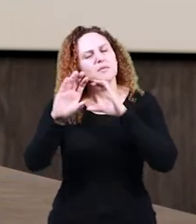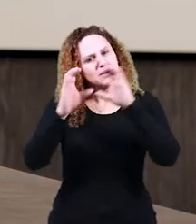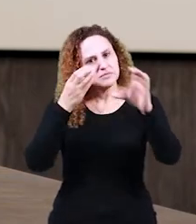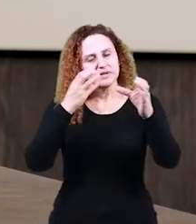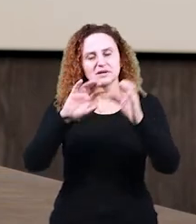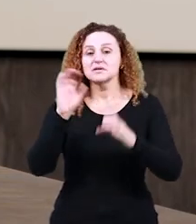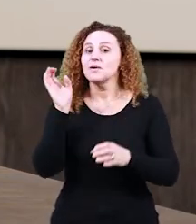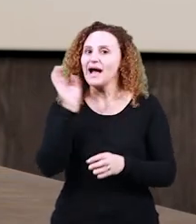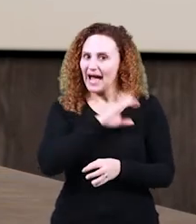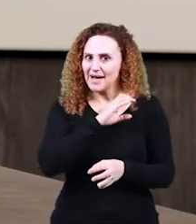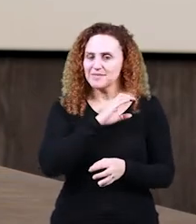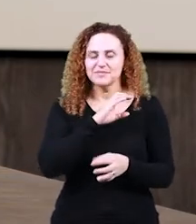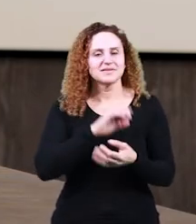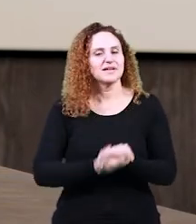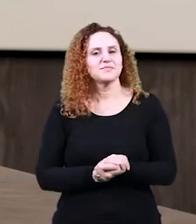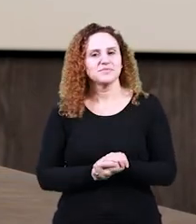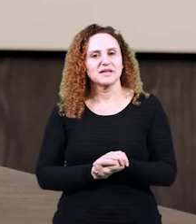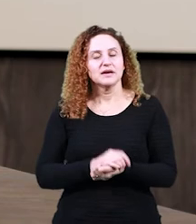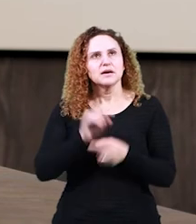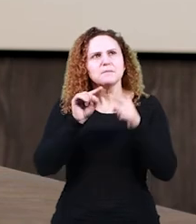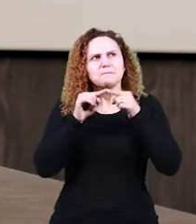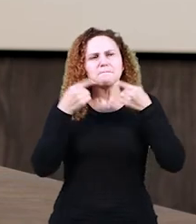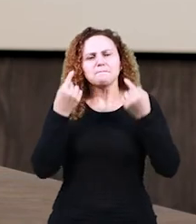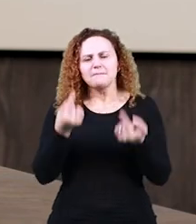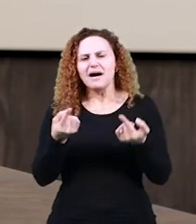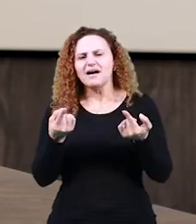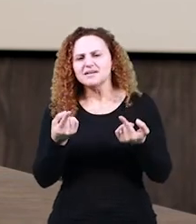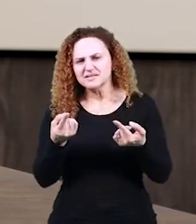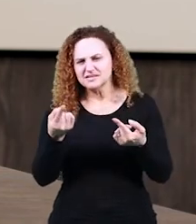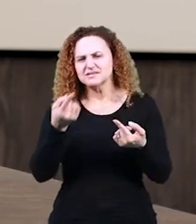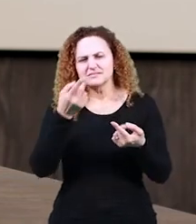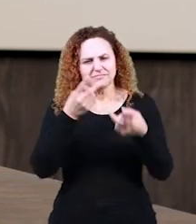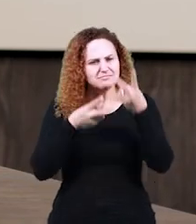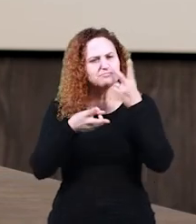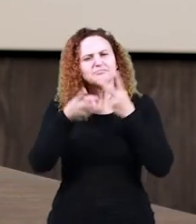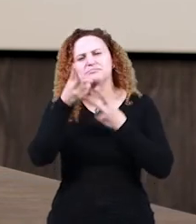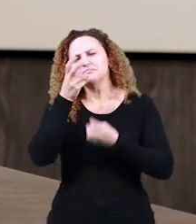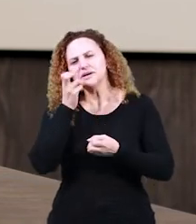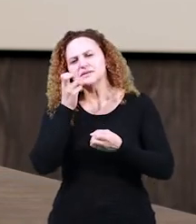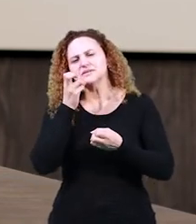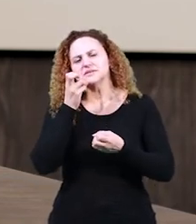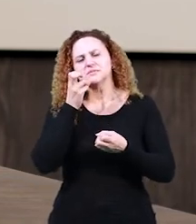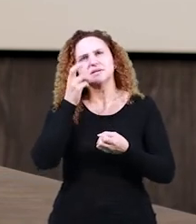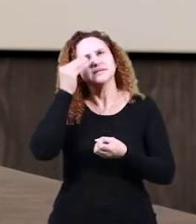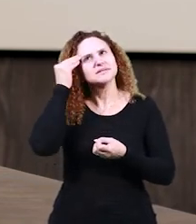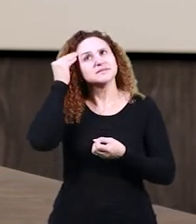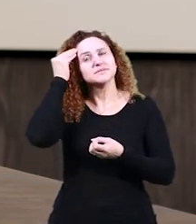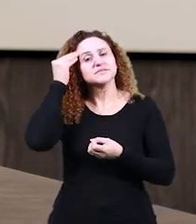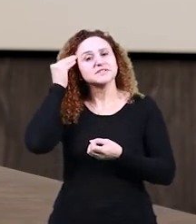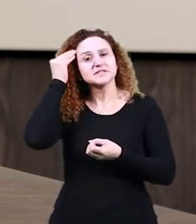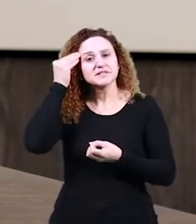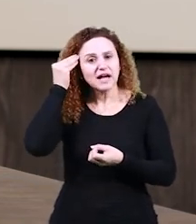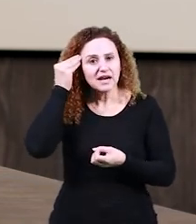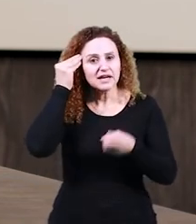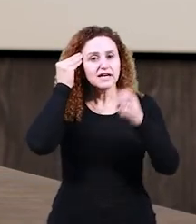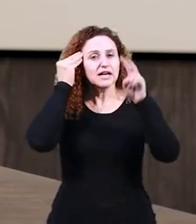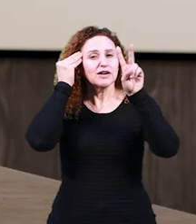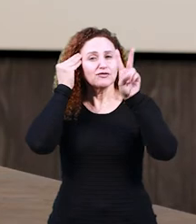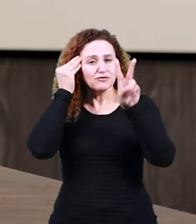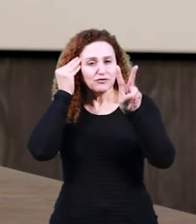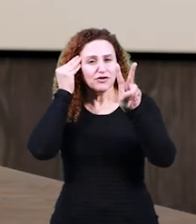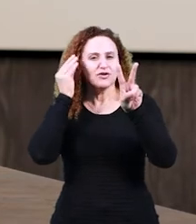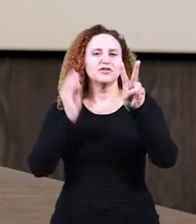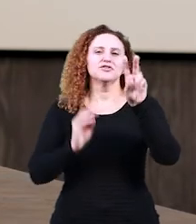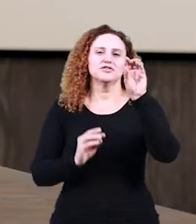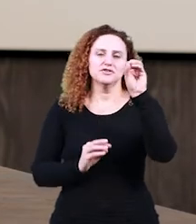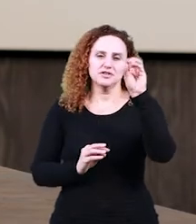rápida, né? Mas se a gente for analisar diacronicamente, esse VC vem de você, que vem de vossa